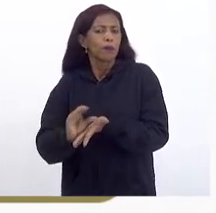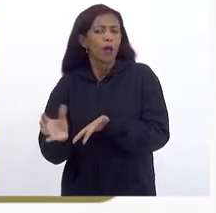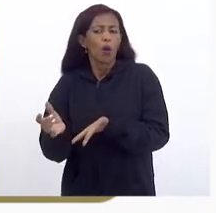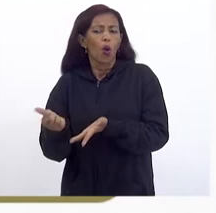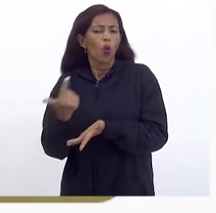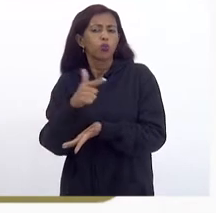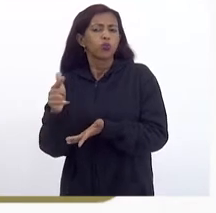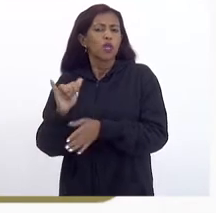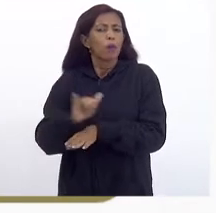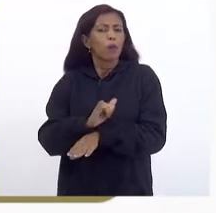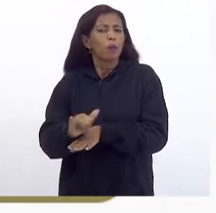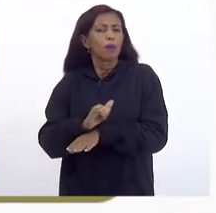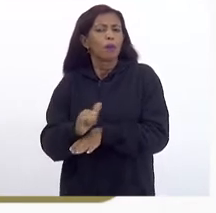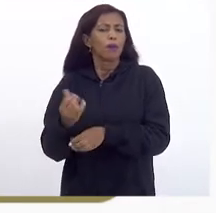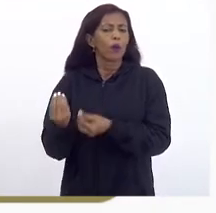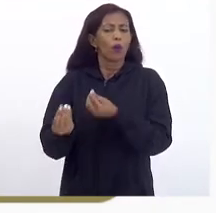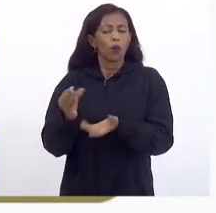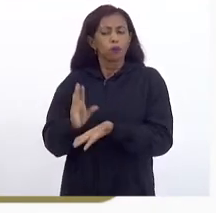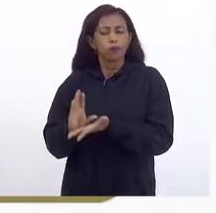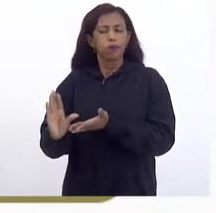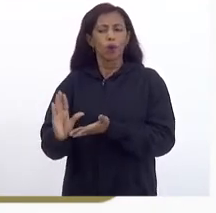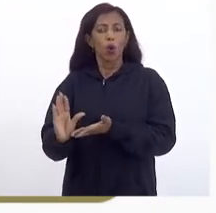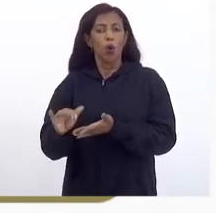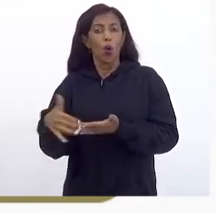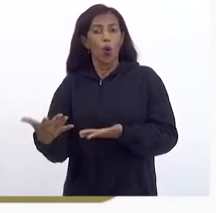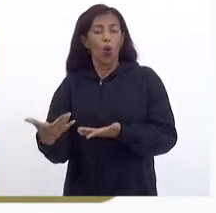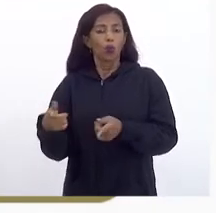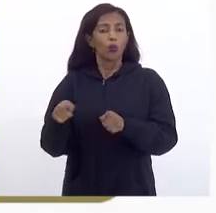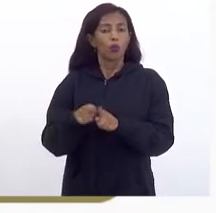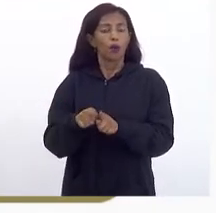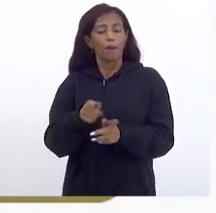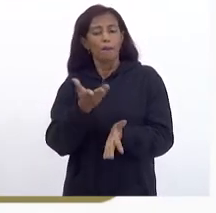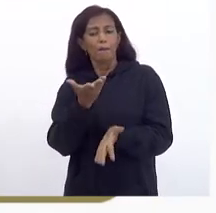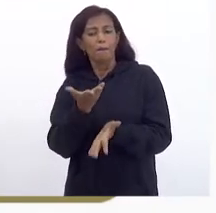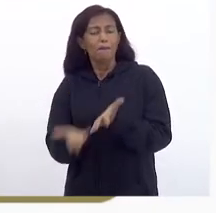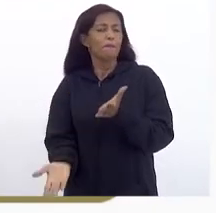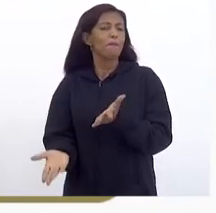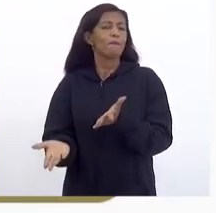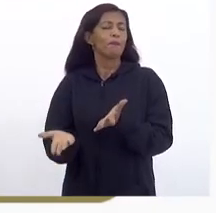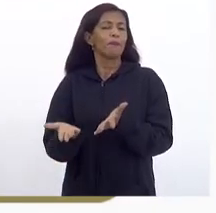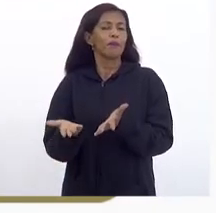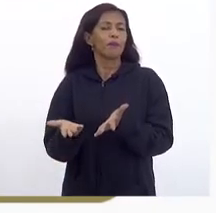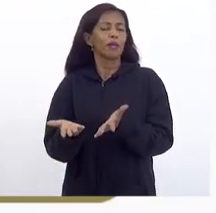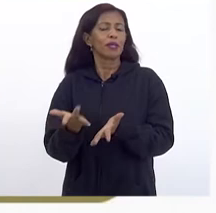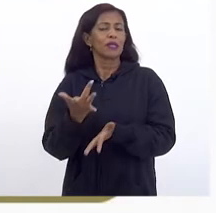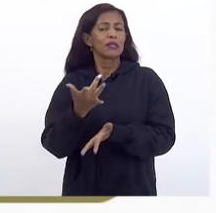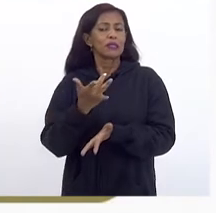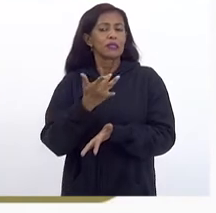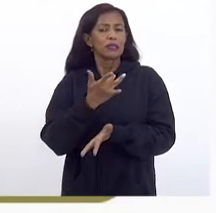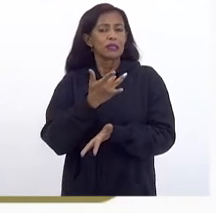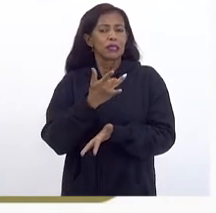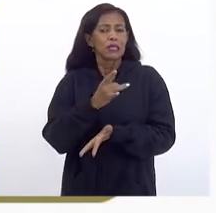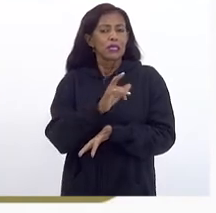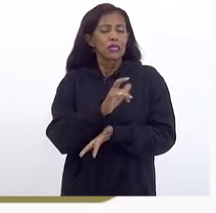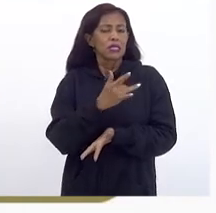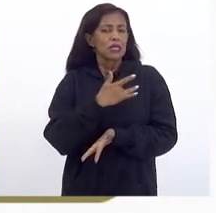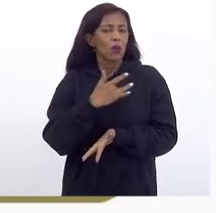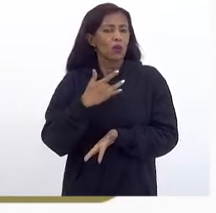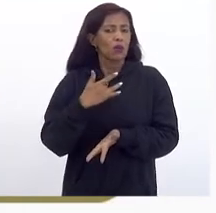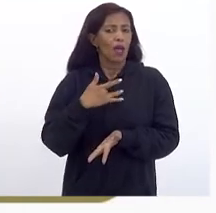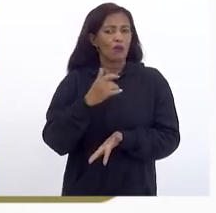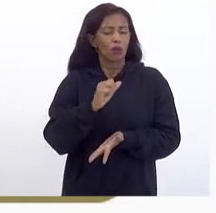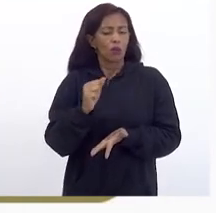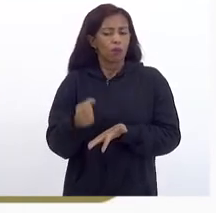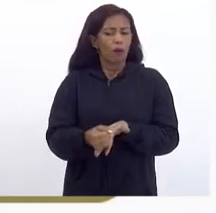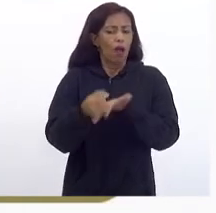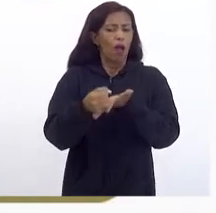Recurso Ou então O envelhecimento O envelhecimento saudável Também não recebeu recurso E